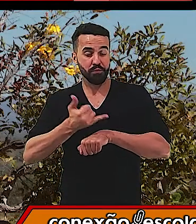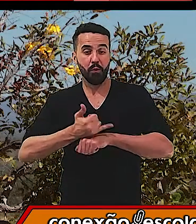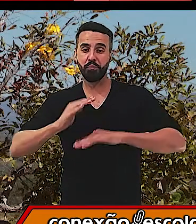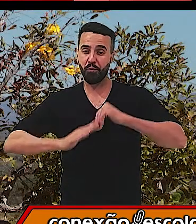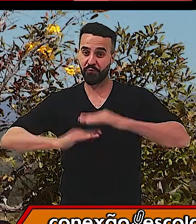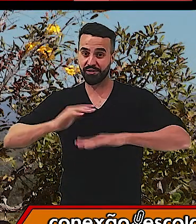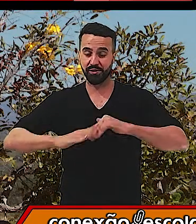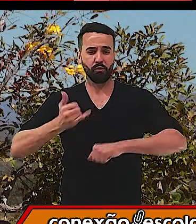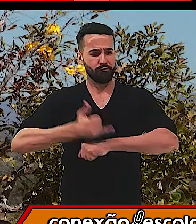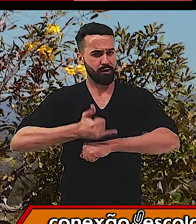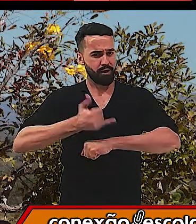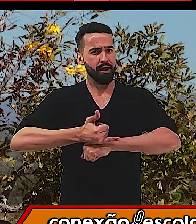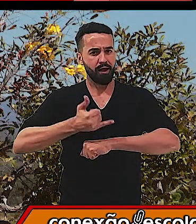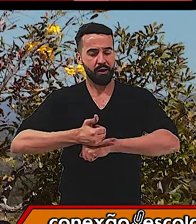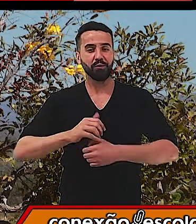ferreiro.